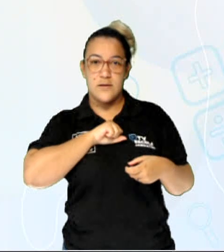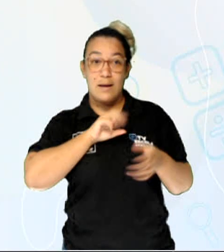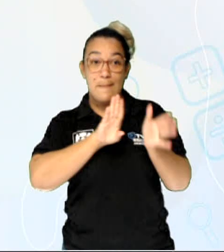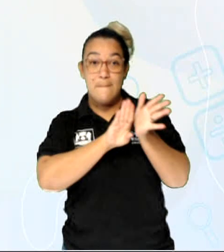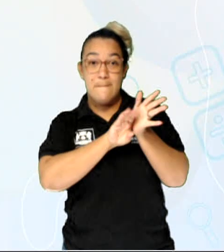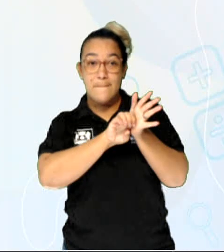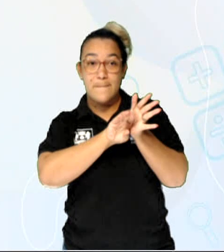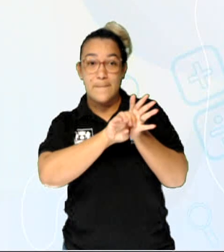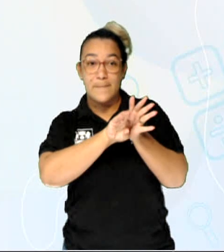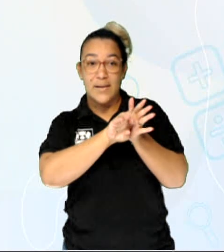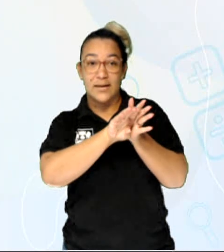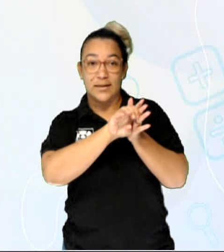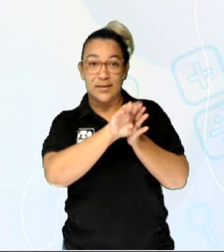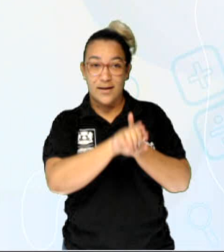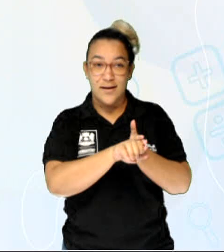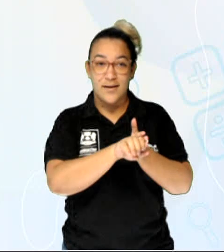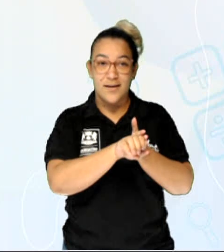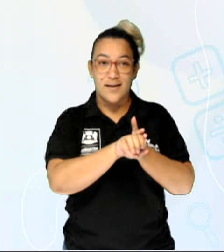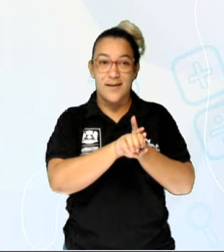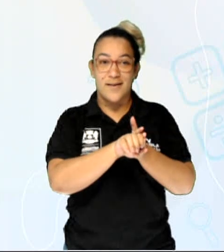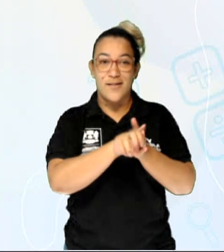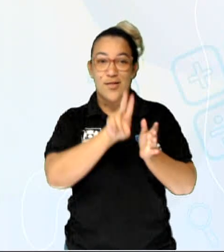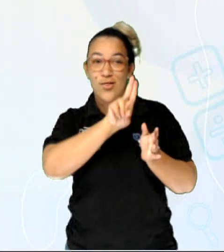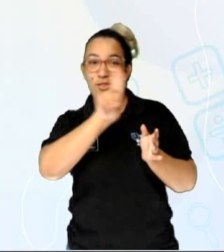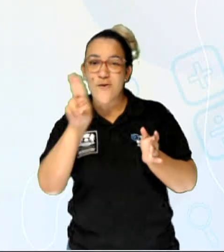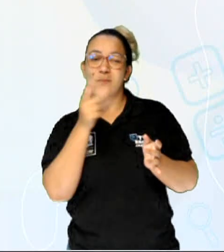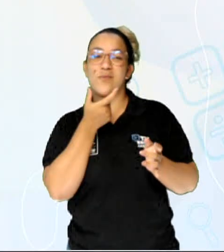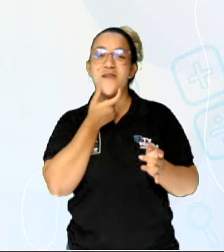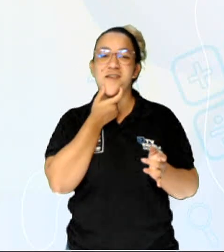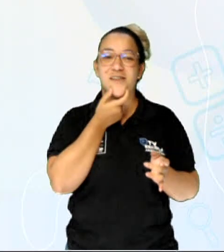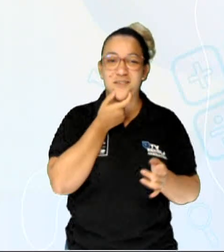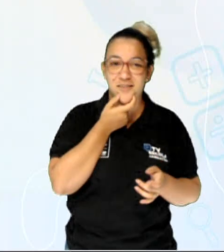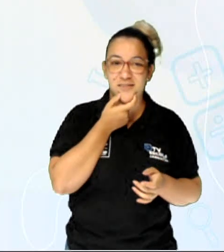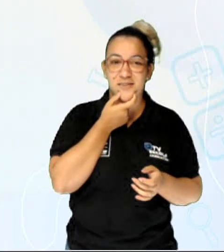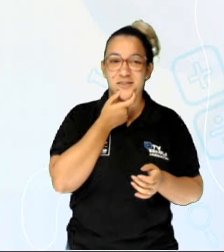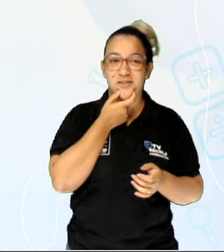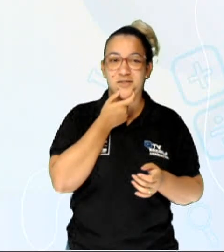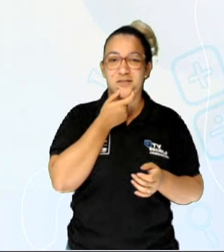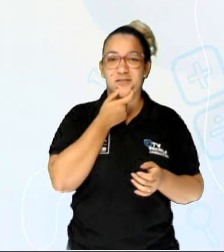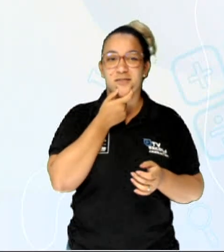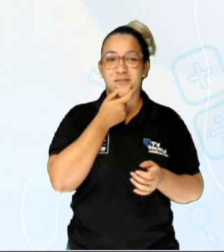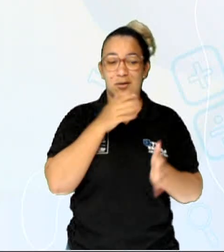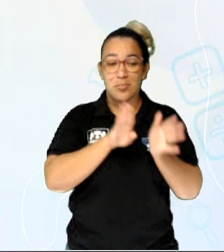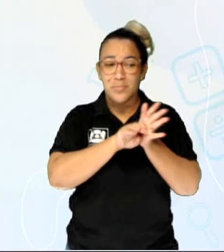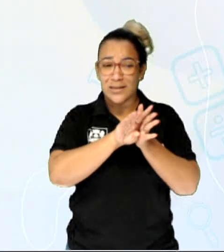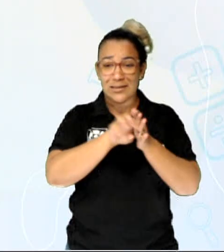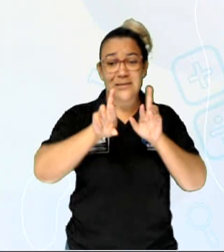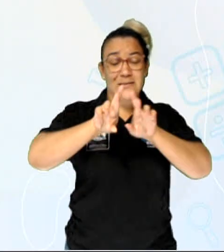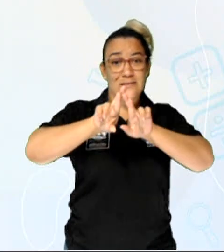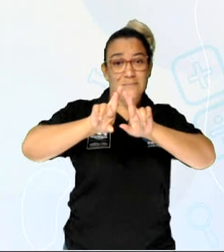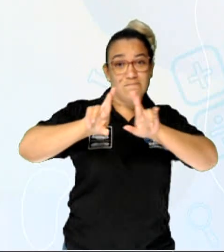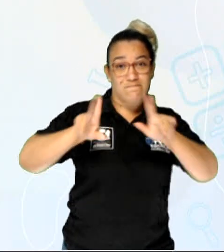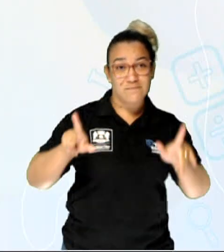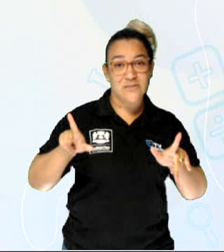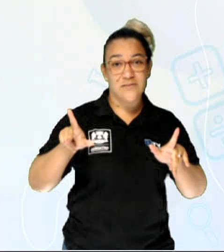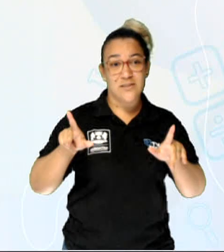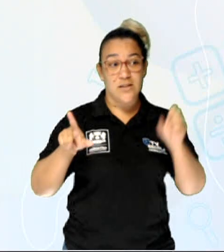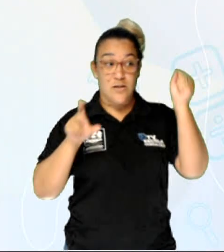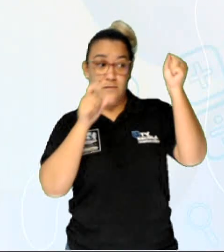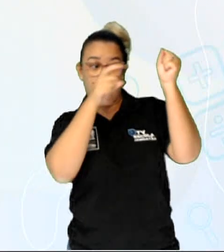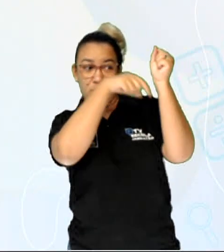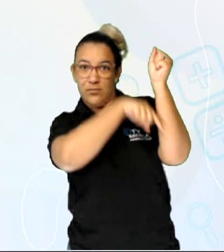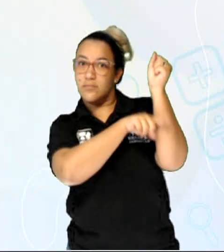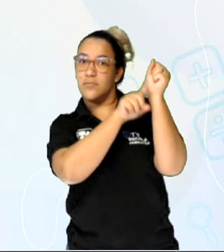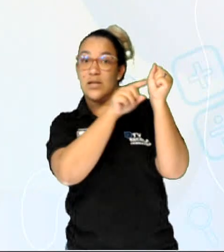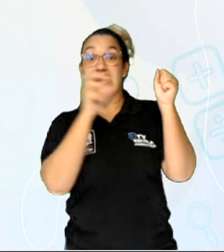a Nieséria gonorrae, né, que aí é uma bactéria diferente do que causa sífilis, é uma